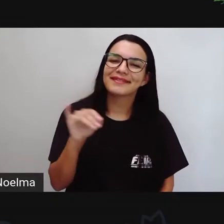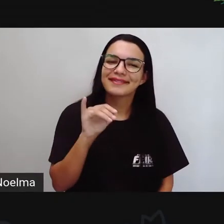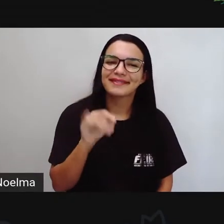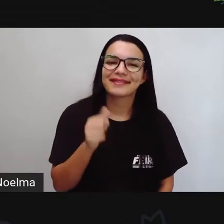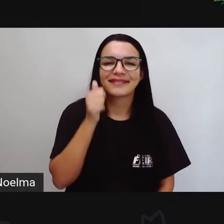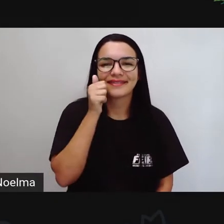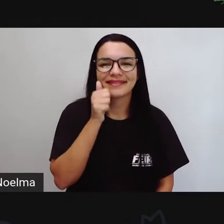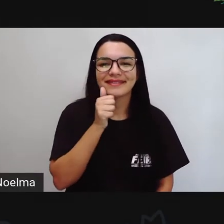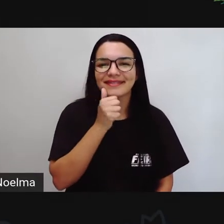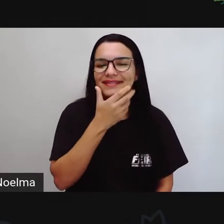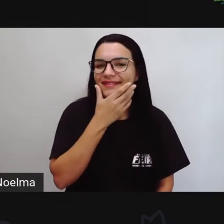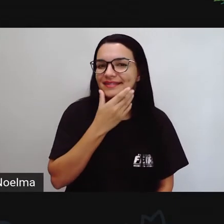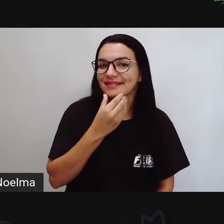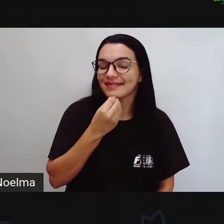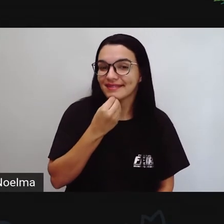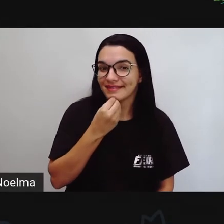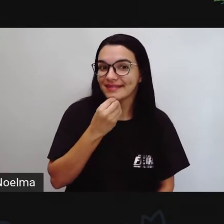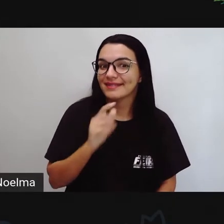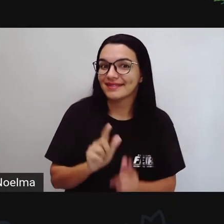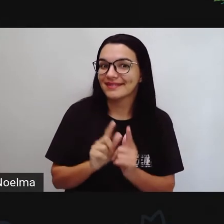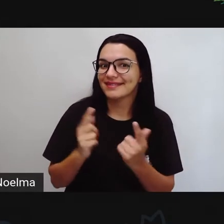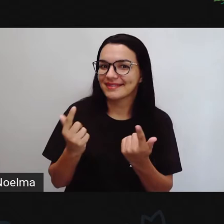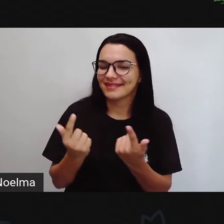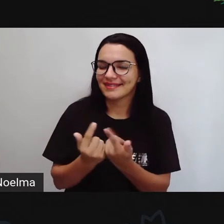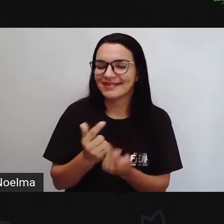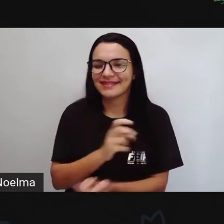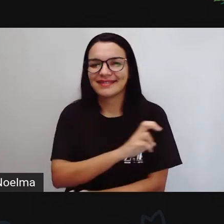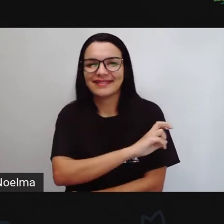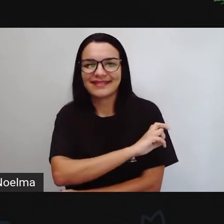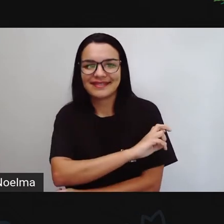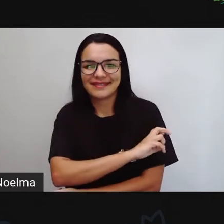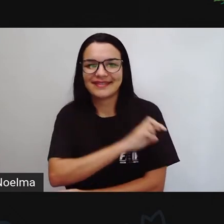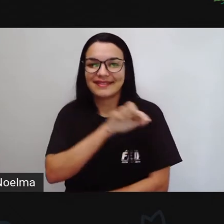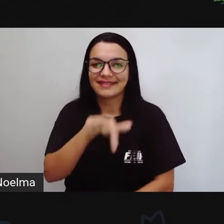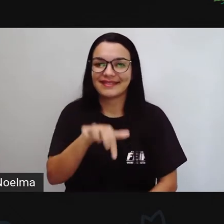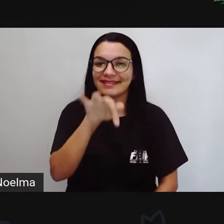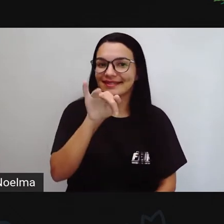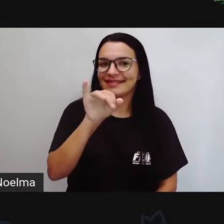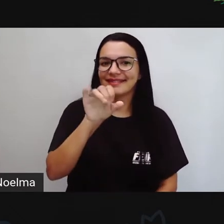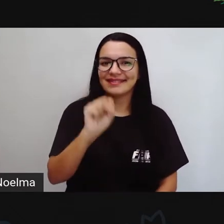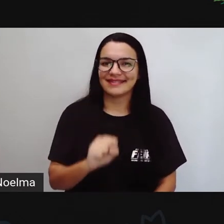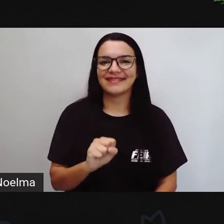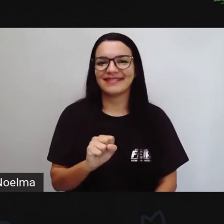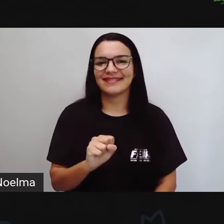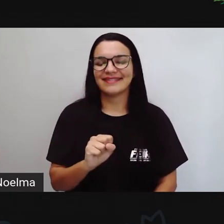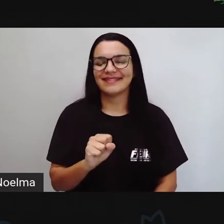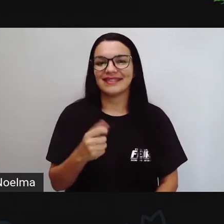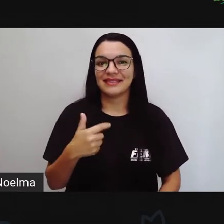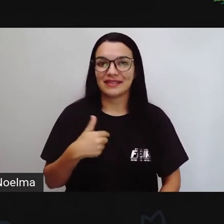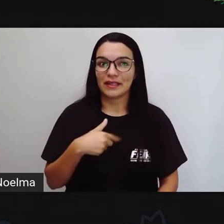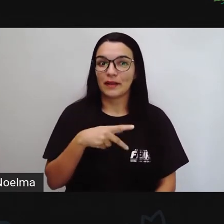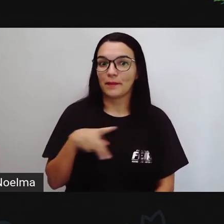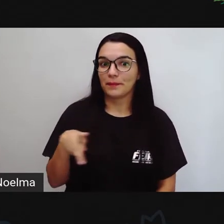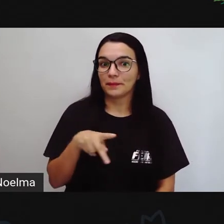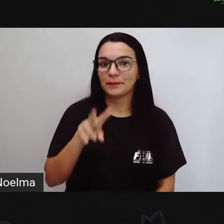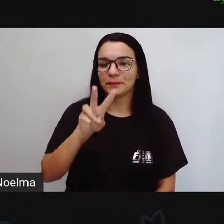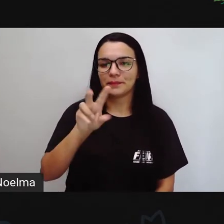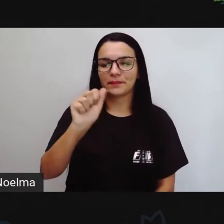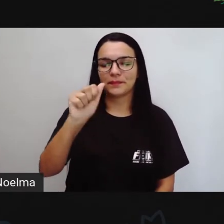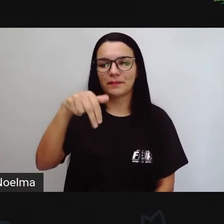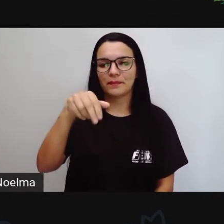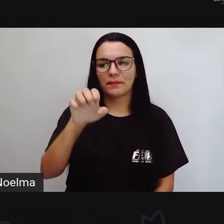Olá, meninos e meninos aí das turmas do quinto ano de Feira de Santana, olhem só, eu sou a Pró Vanessa